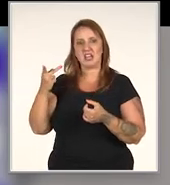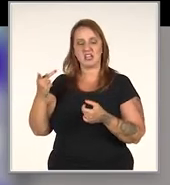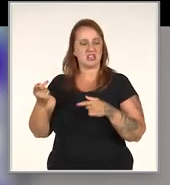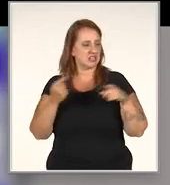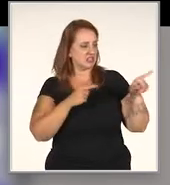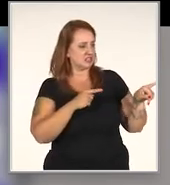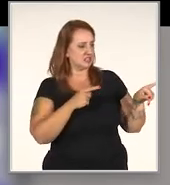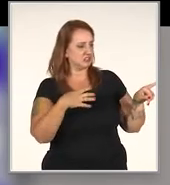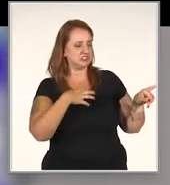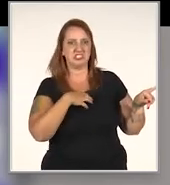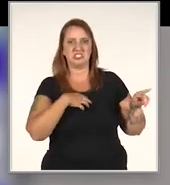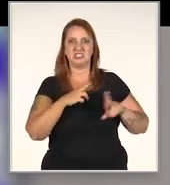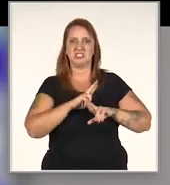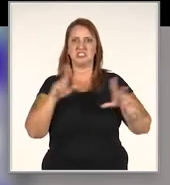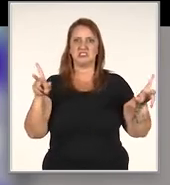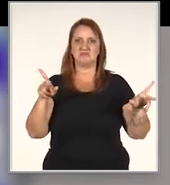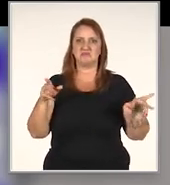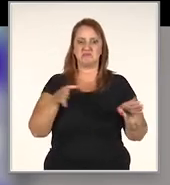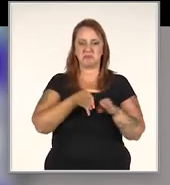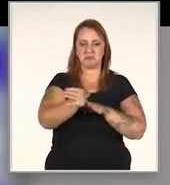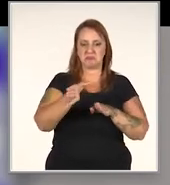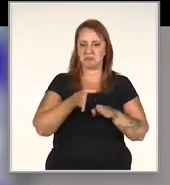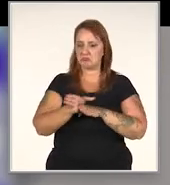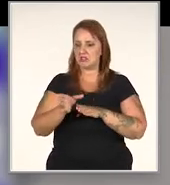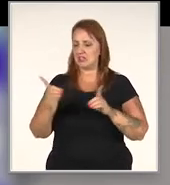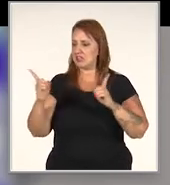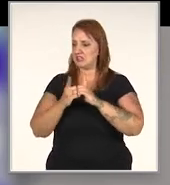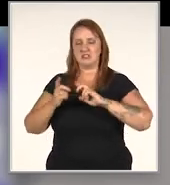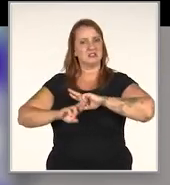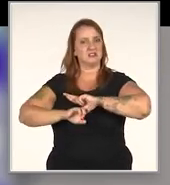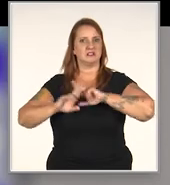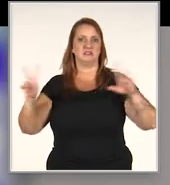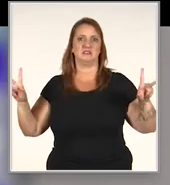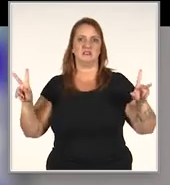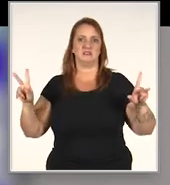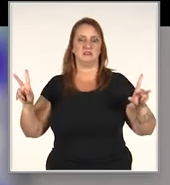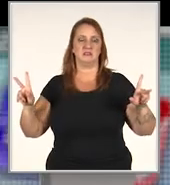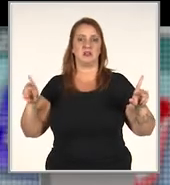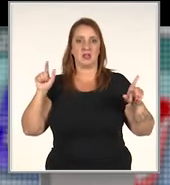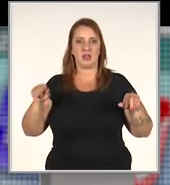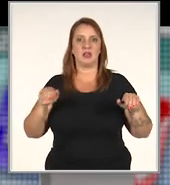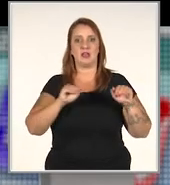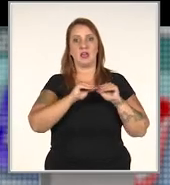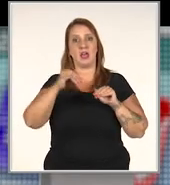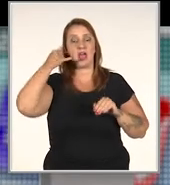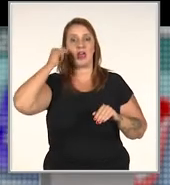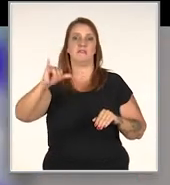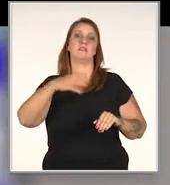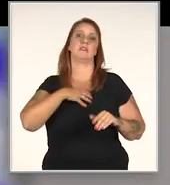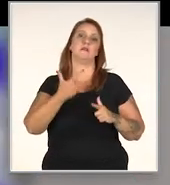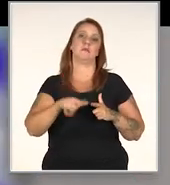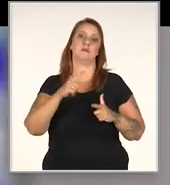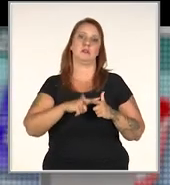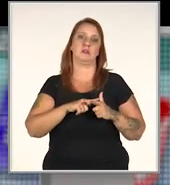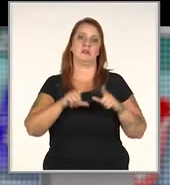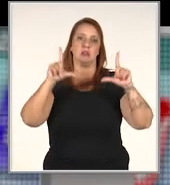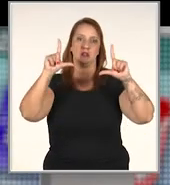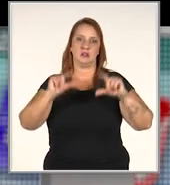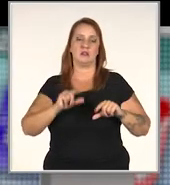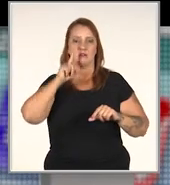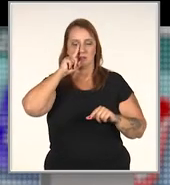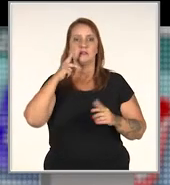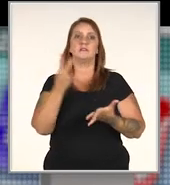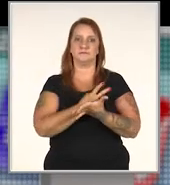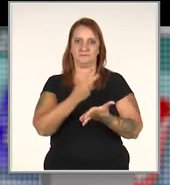pessoa e depois eu falei com uma outra, como se fossem orientações diferentes, um atendimento totalmente distinto. Então, é justamente para evitar esse tipo de problema. Até